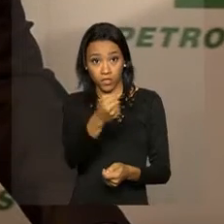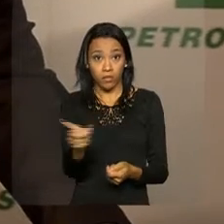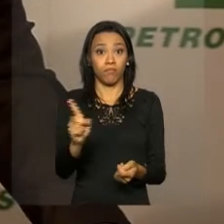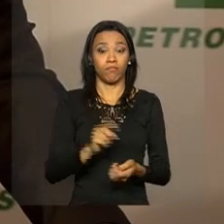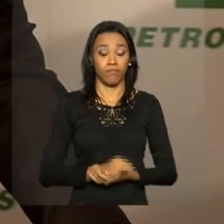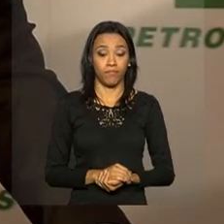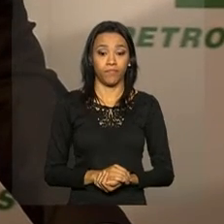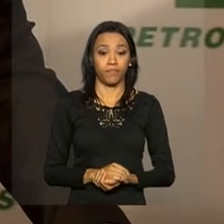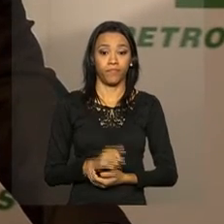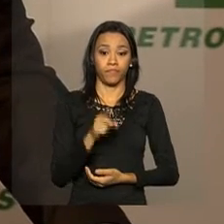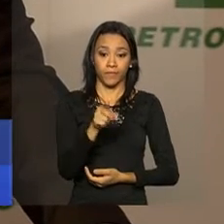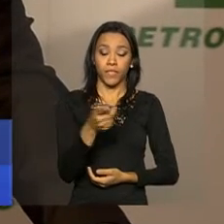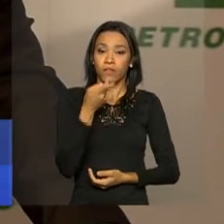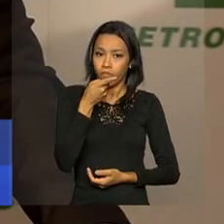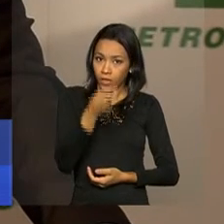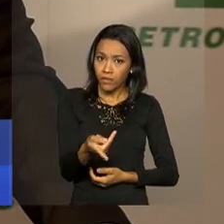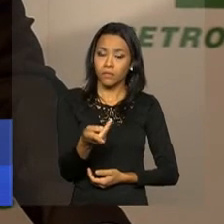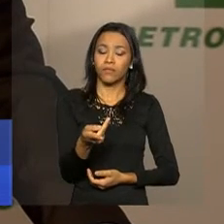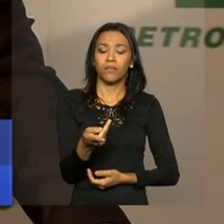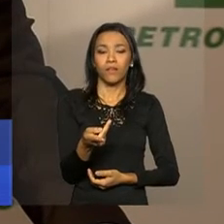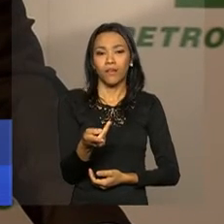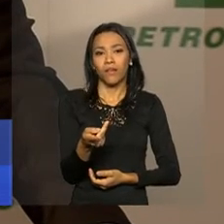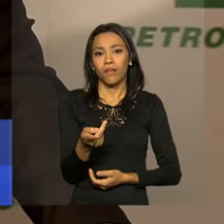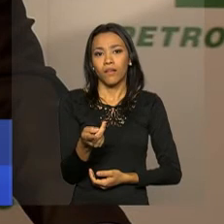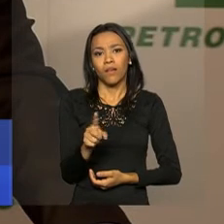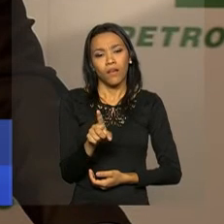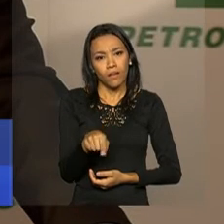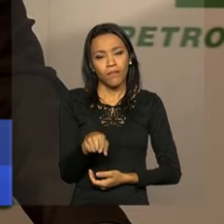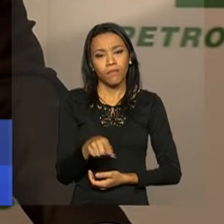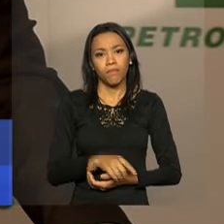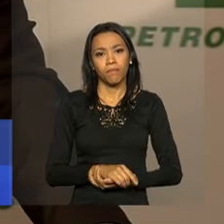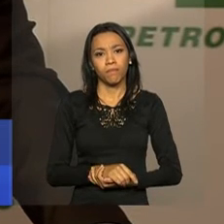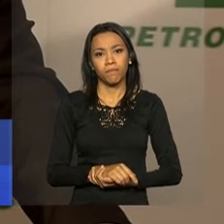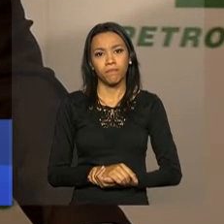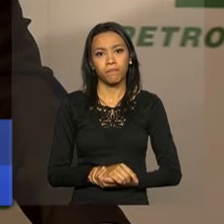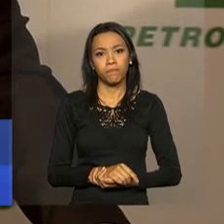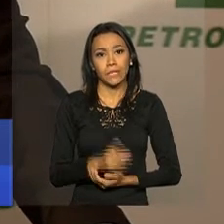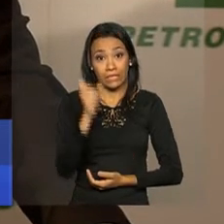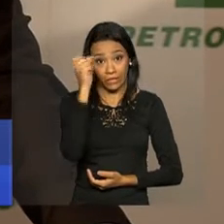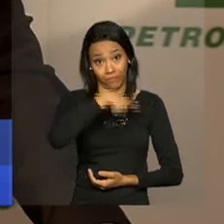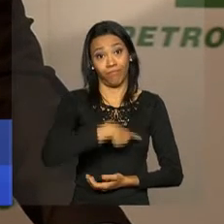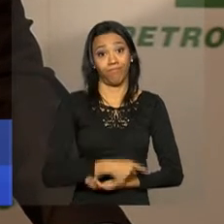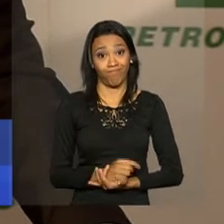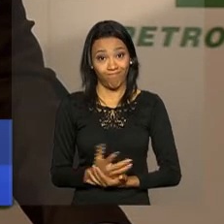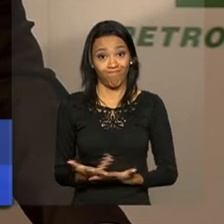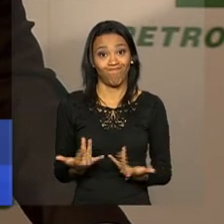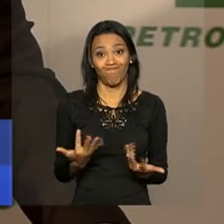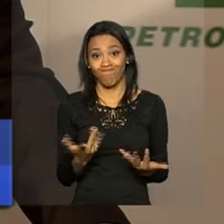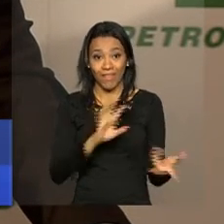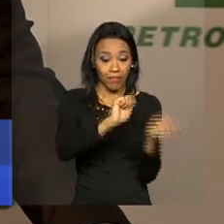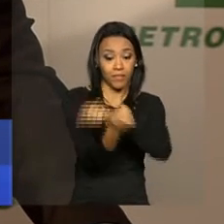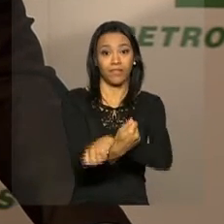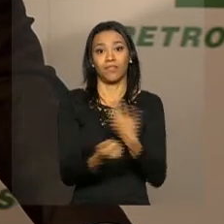Há um momento bastante duro, vamos chamar assim, de adaptação